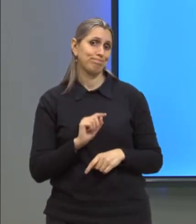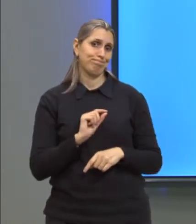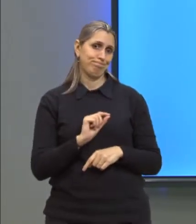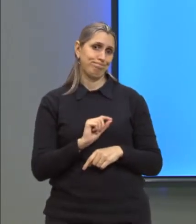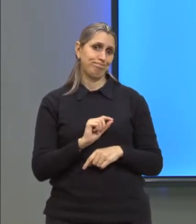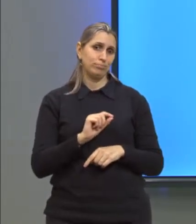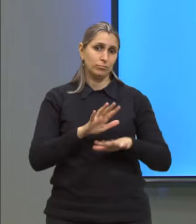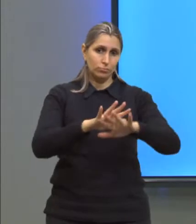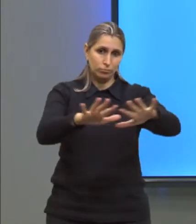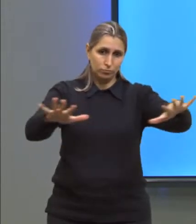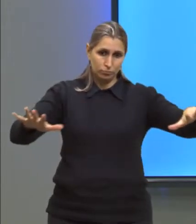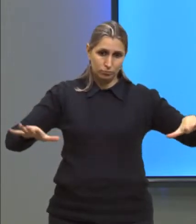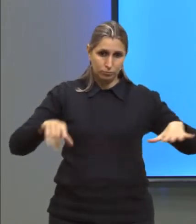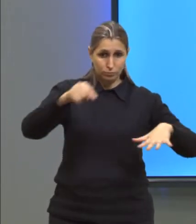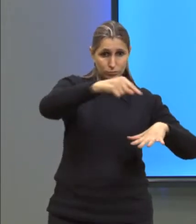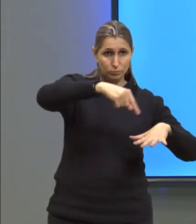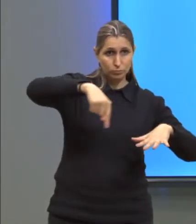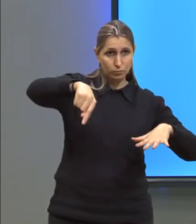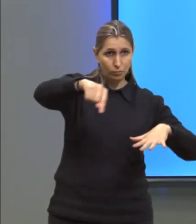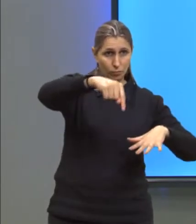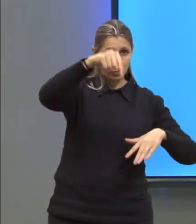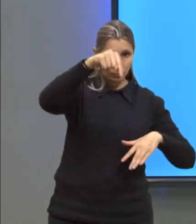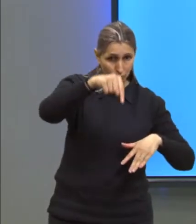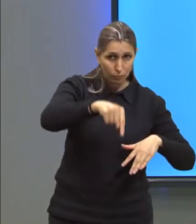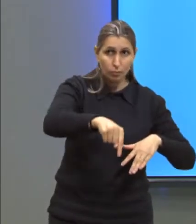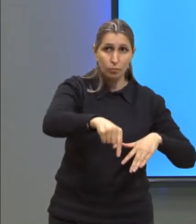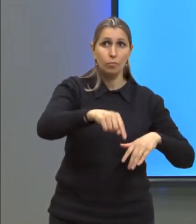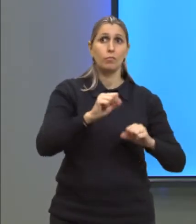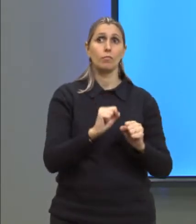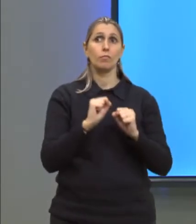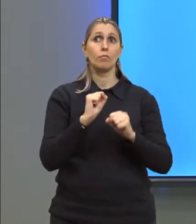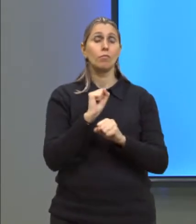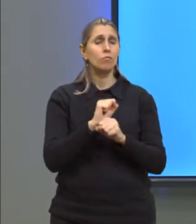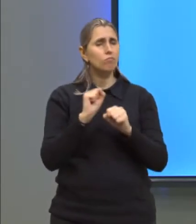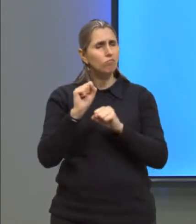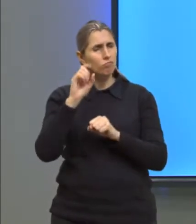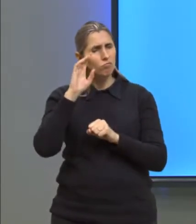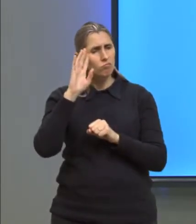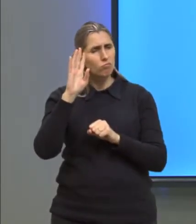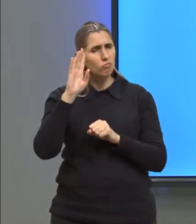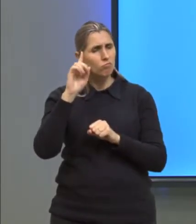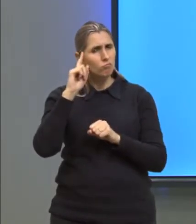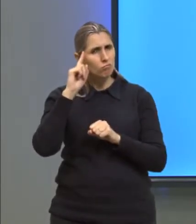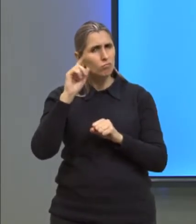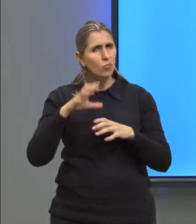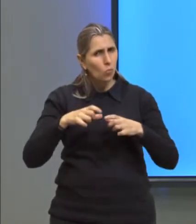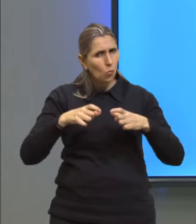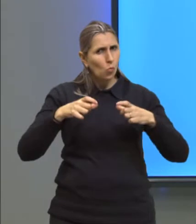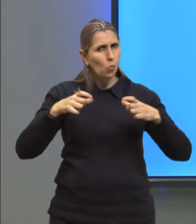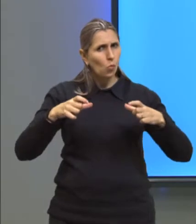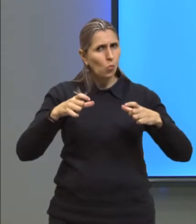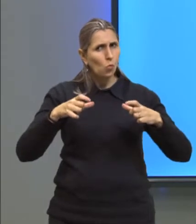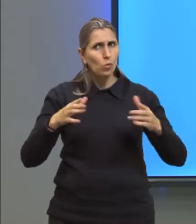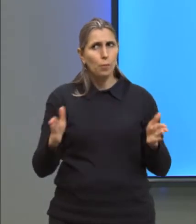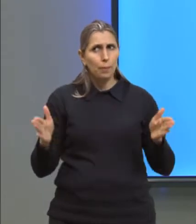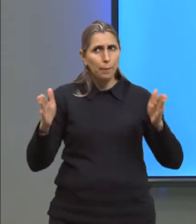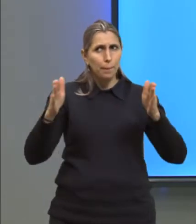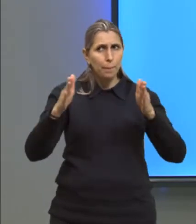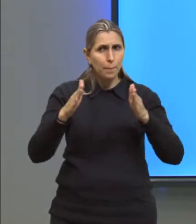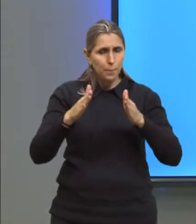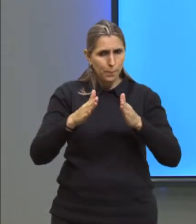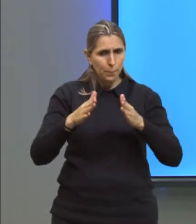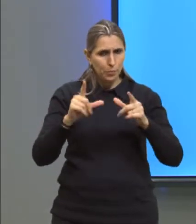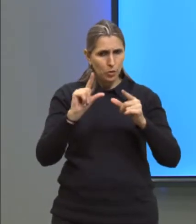na parte perfurada, nós poderíamos imaginar que ele aumenta para dentro, certo? Ele